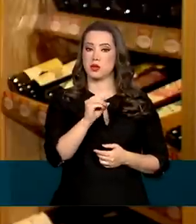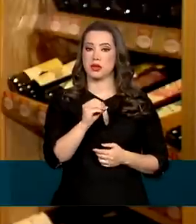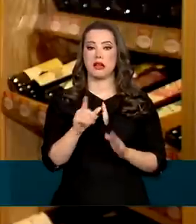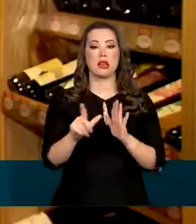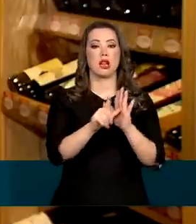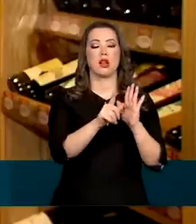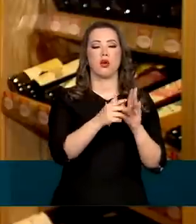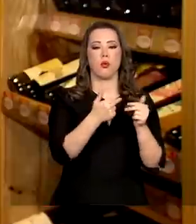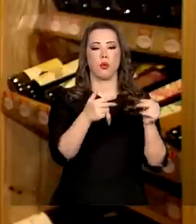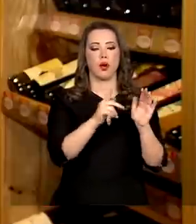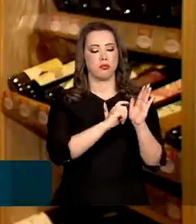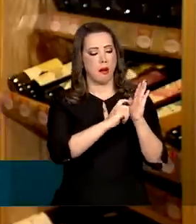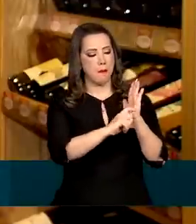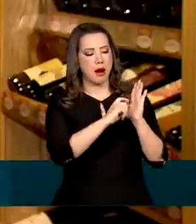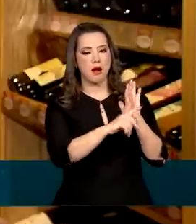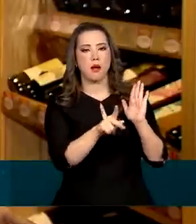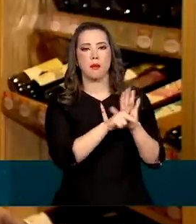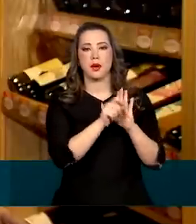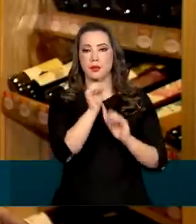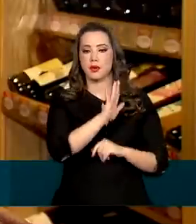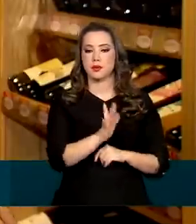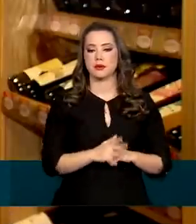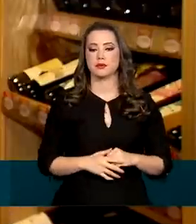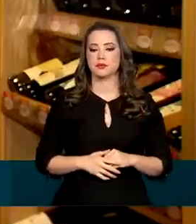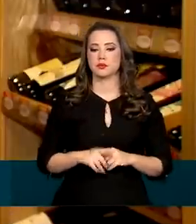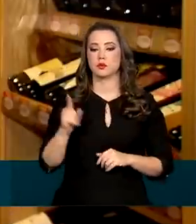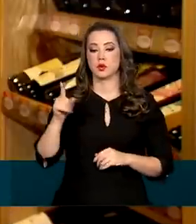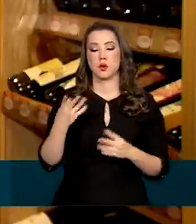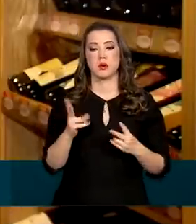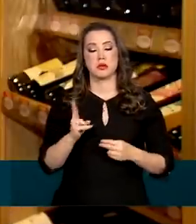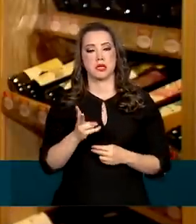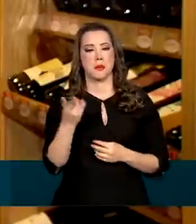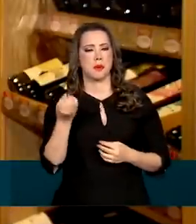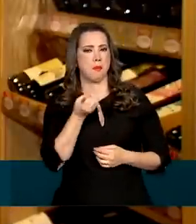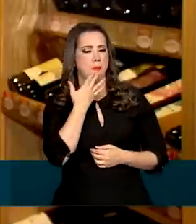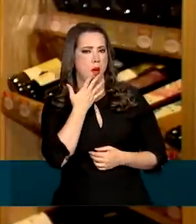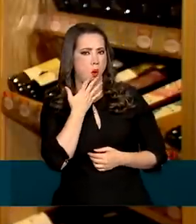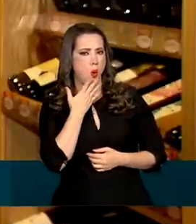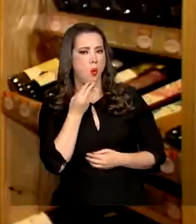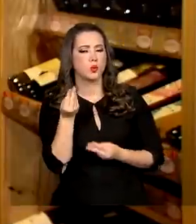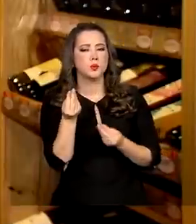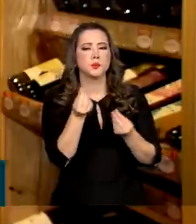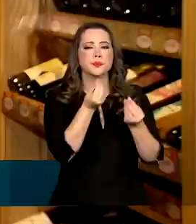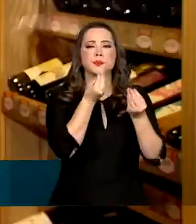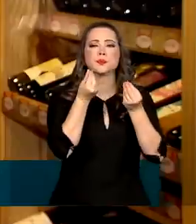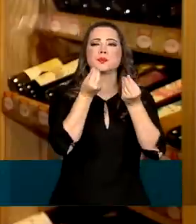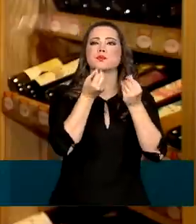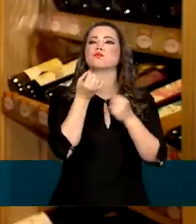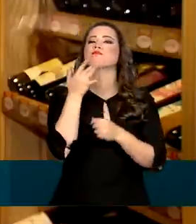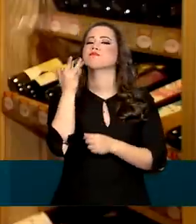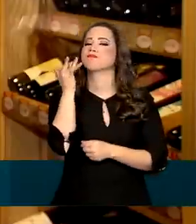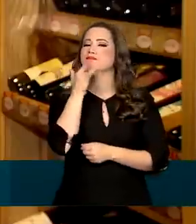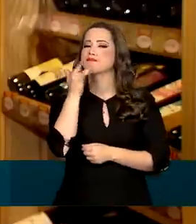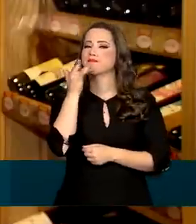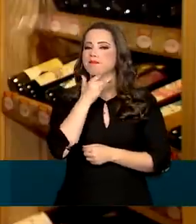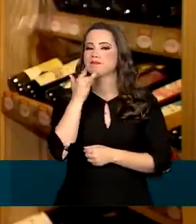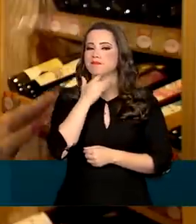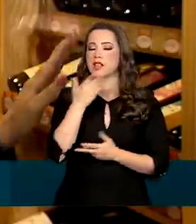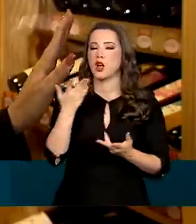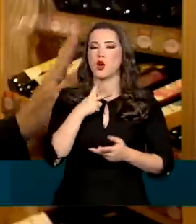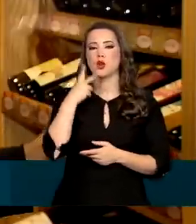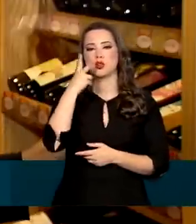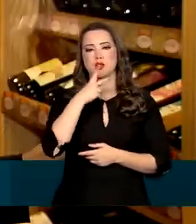e sabores cada vez mais apurados, os vinhos espumantes brasileiros estão ganhando espaço nas